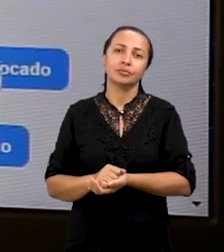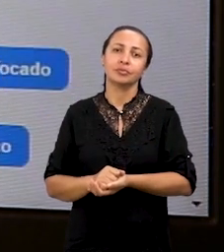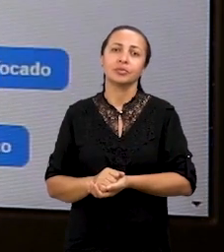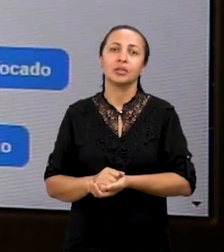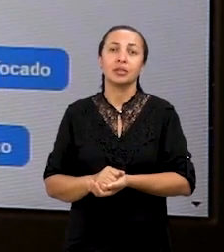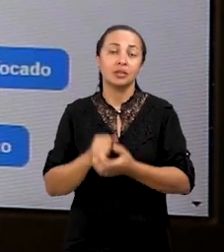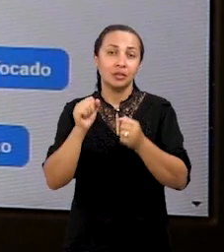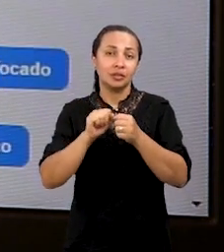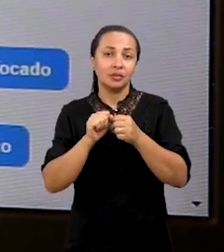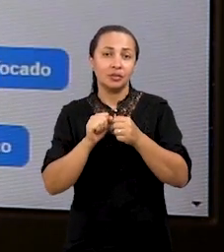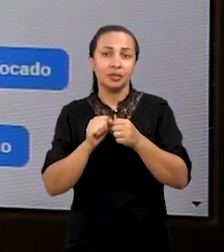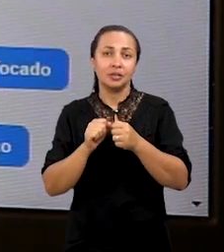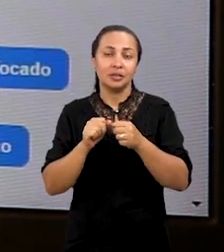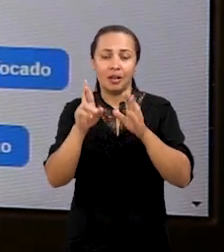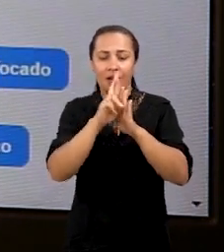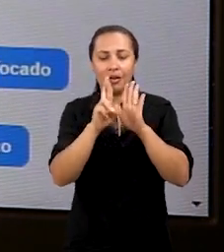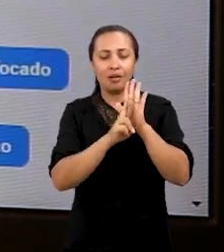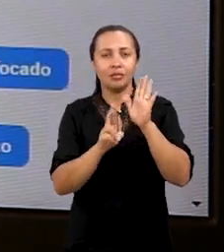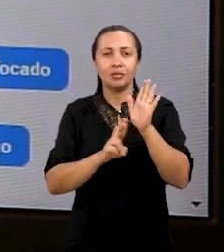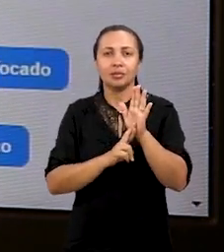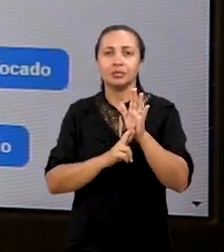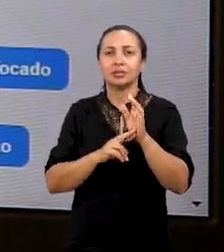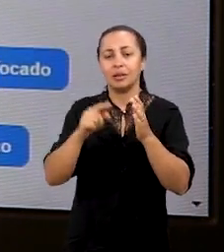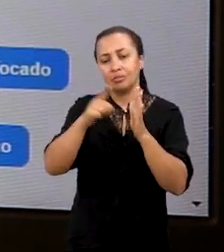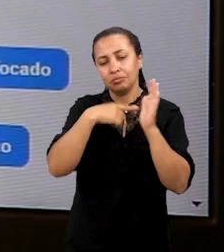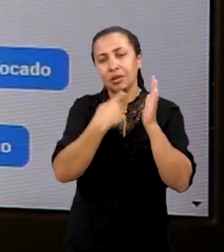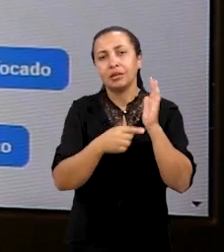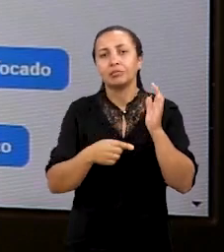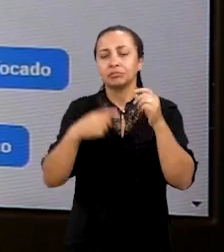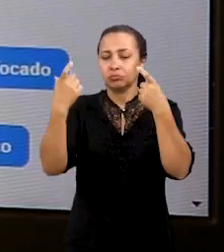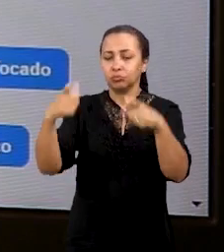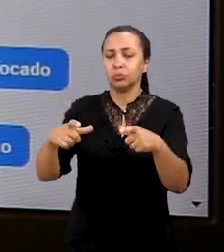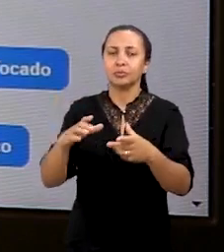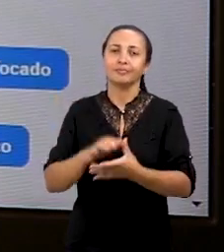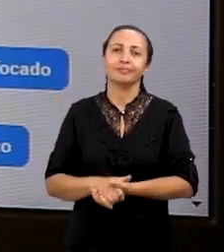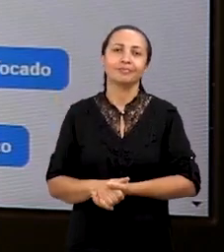Aí o site recarrega com sua marcação feita naquele local.